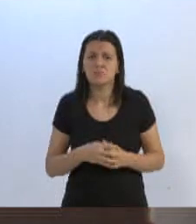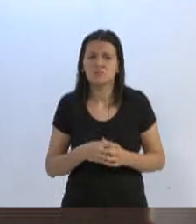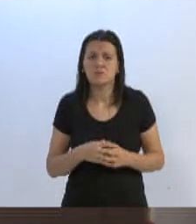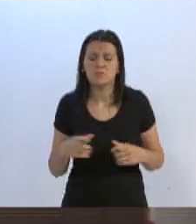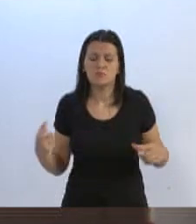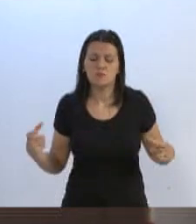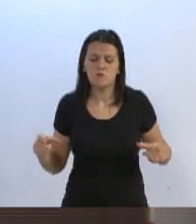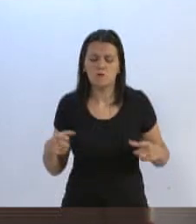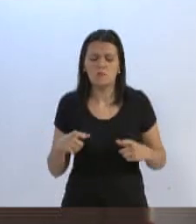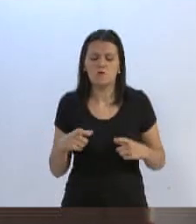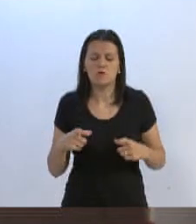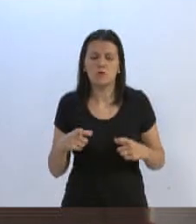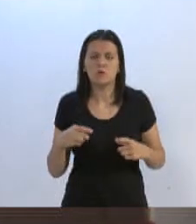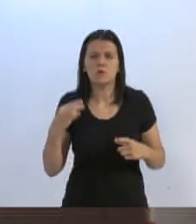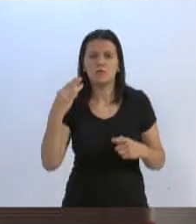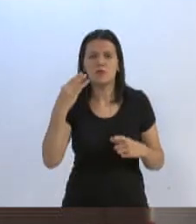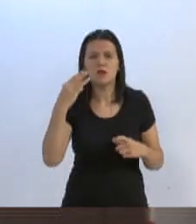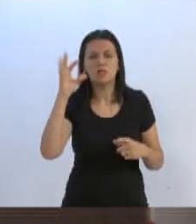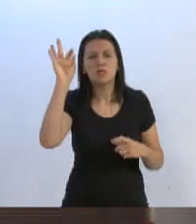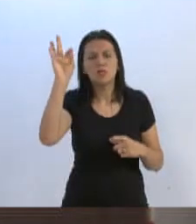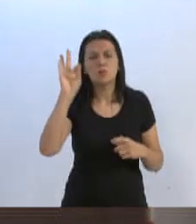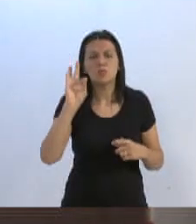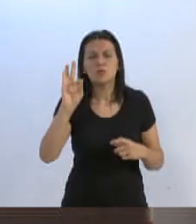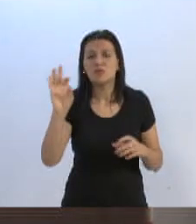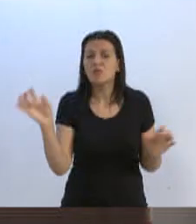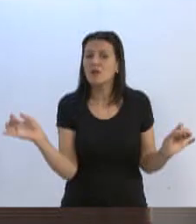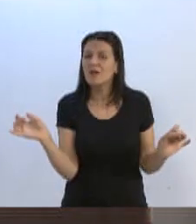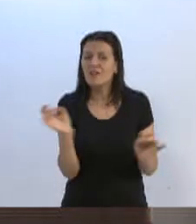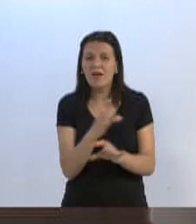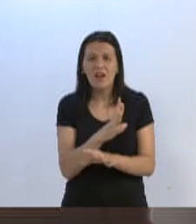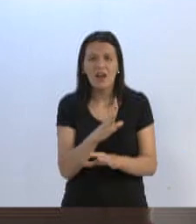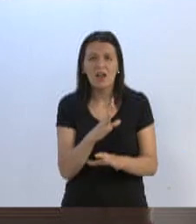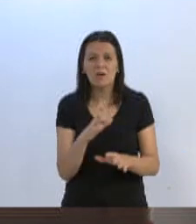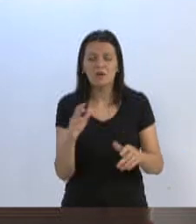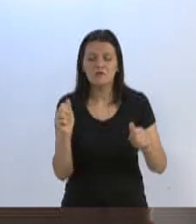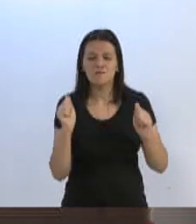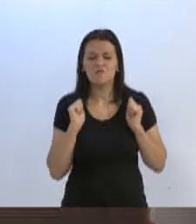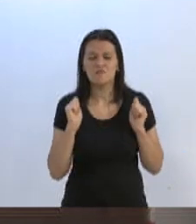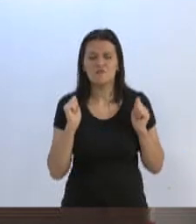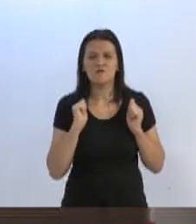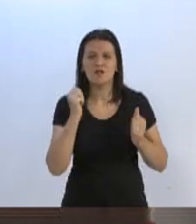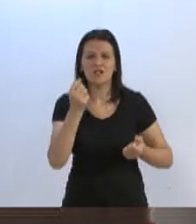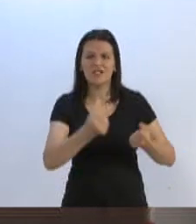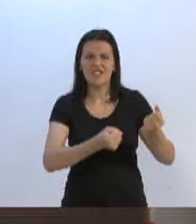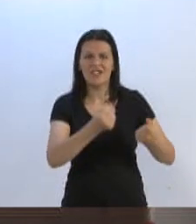repasse para 3%. Acaba com as mordomias, inclusive com carros.